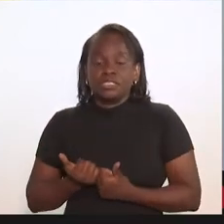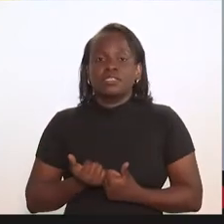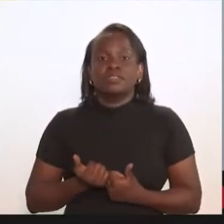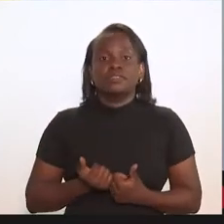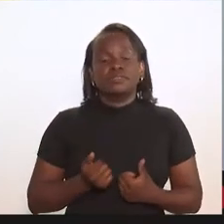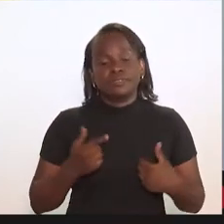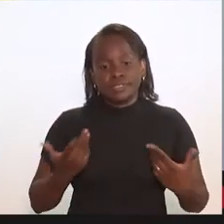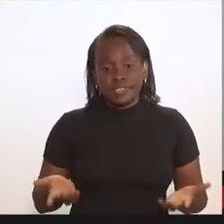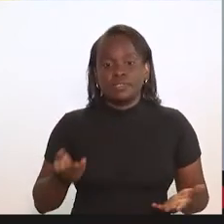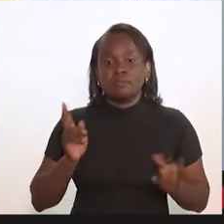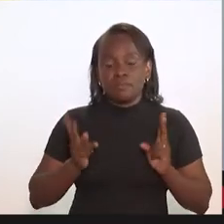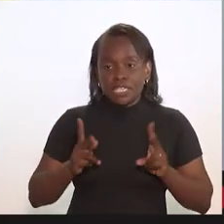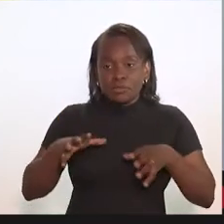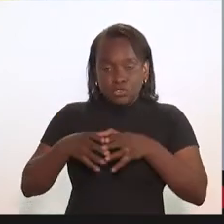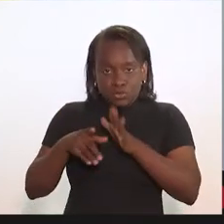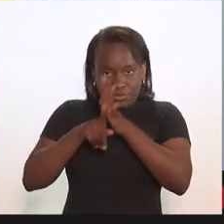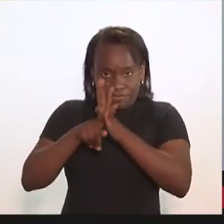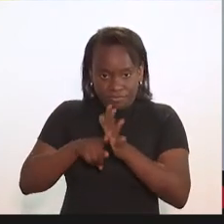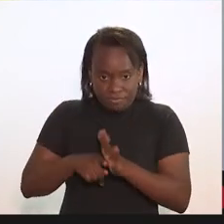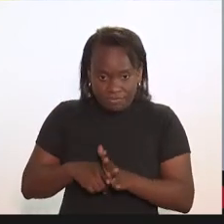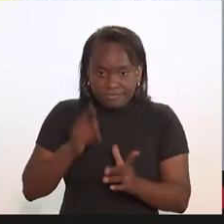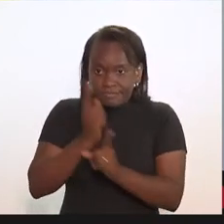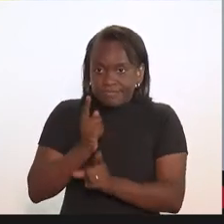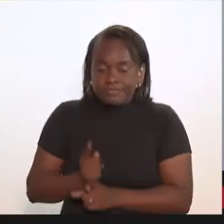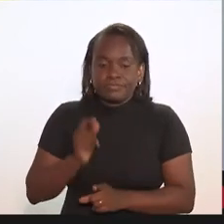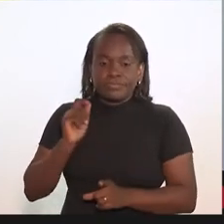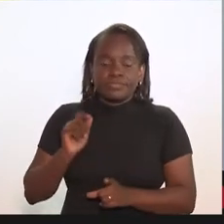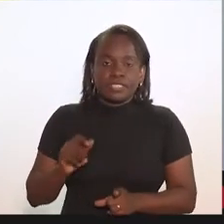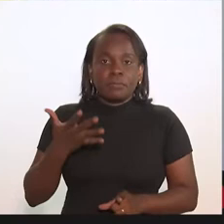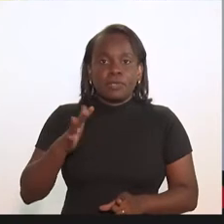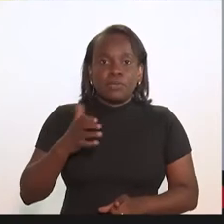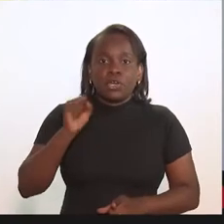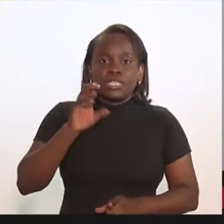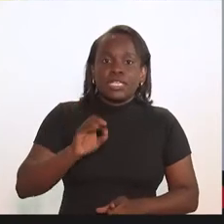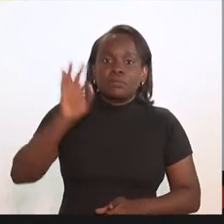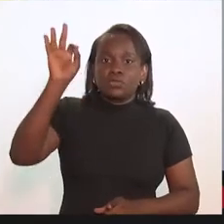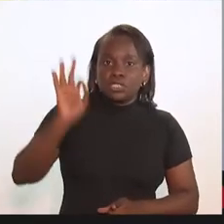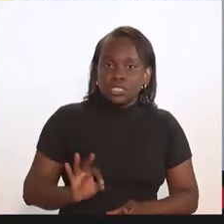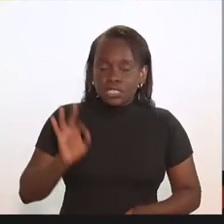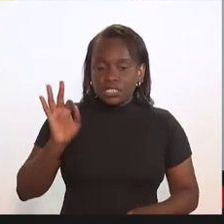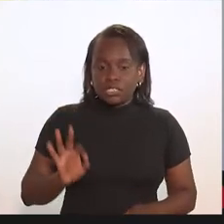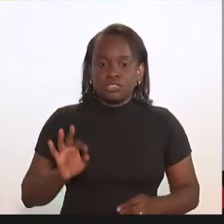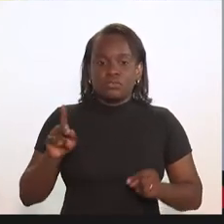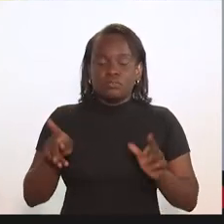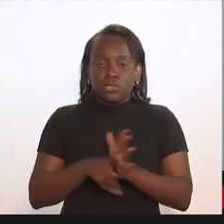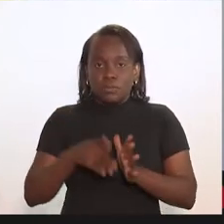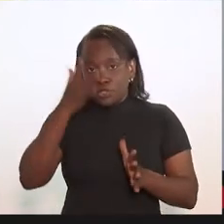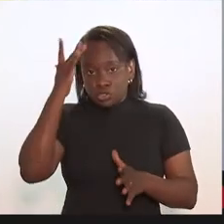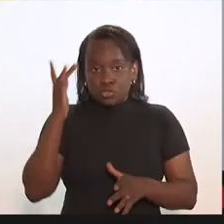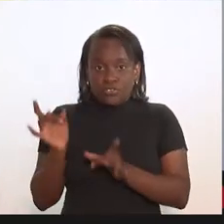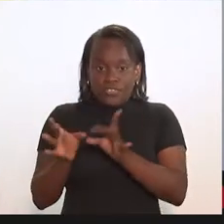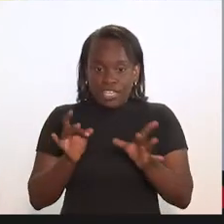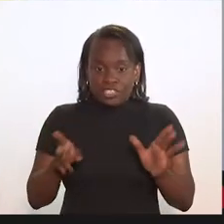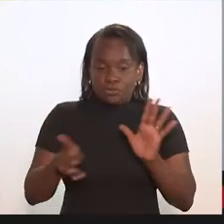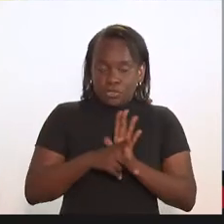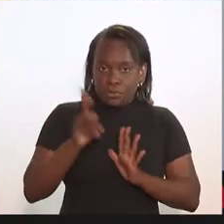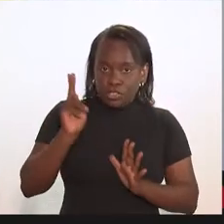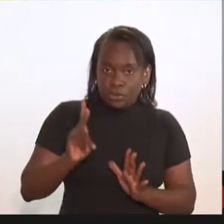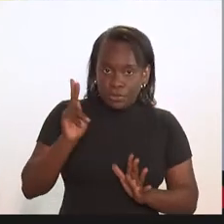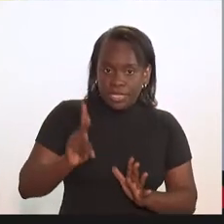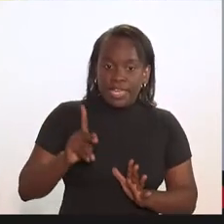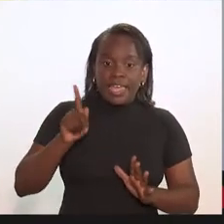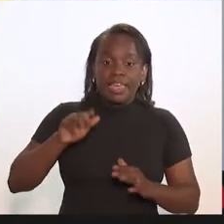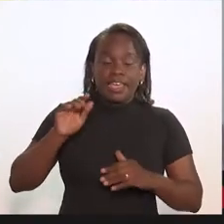e os dados dessa mesma assessoria dão conta de que algo em torno de 80% dos fornecedores da Petrobras